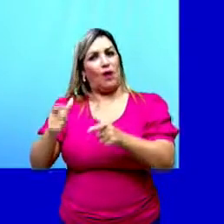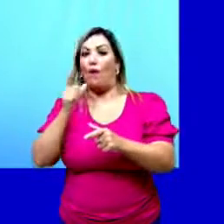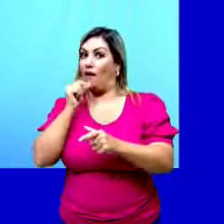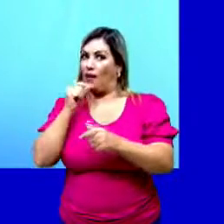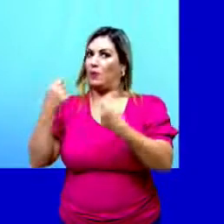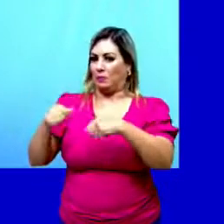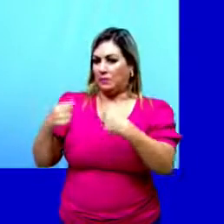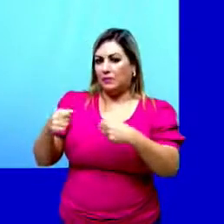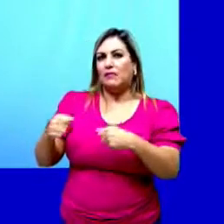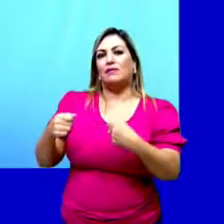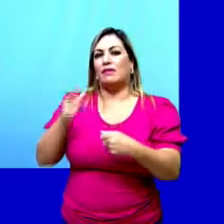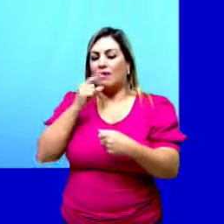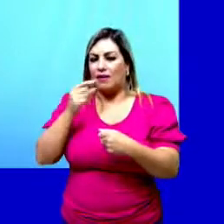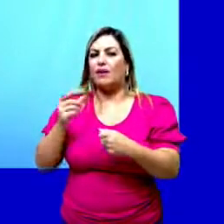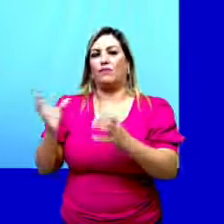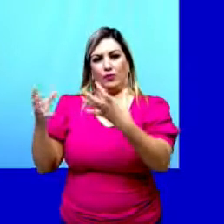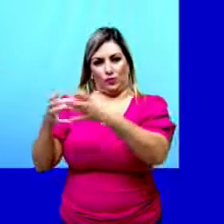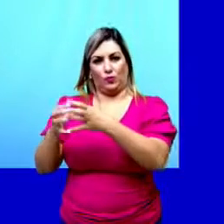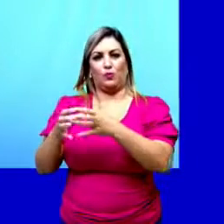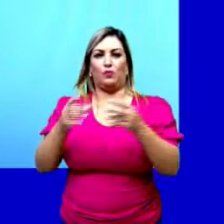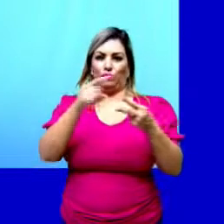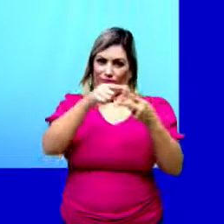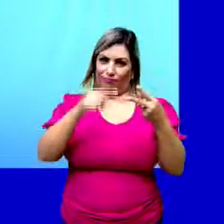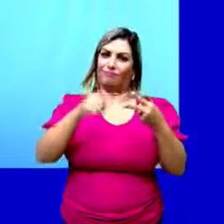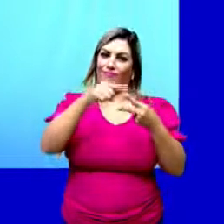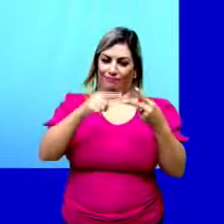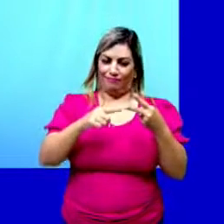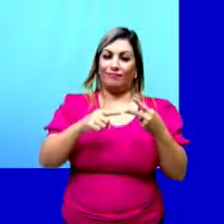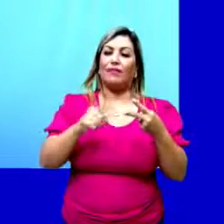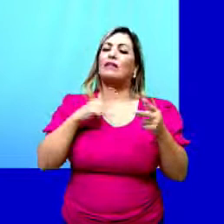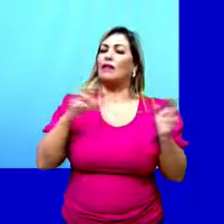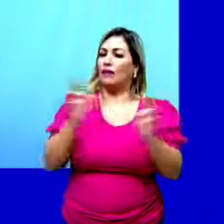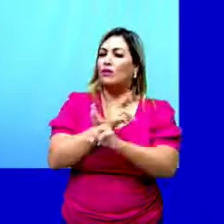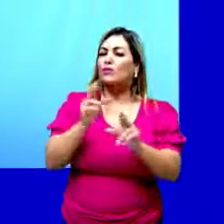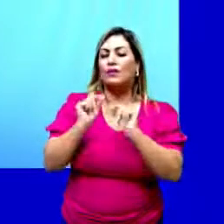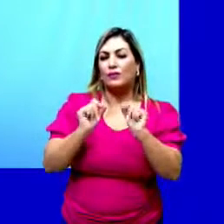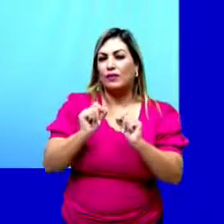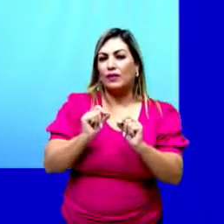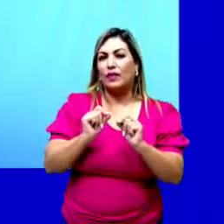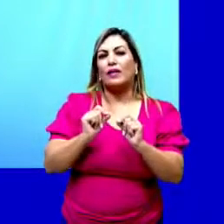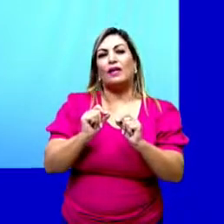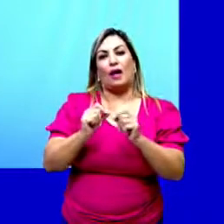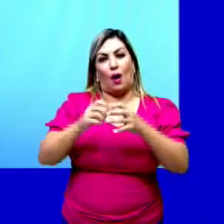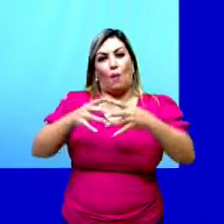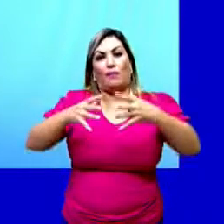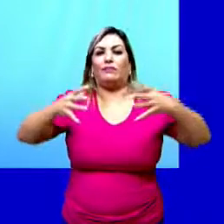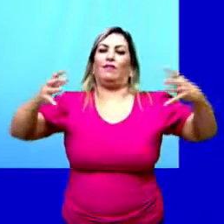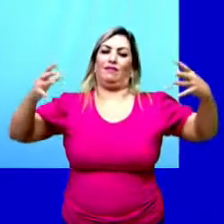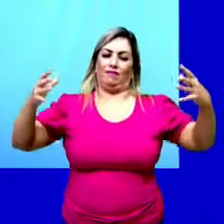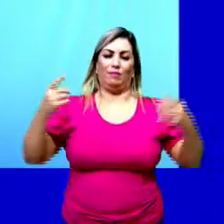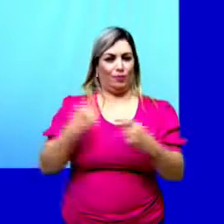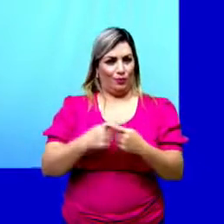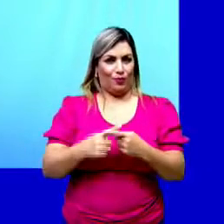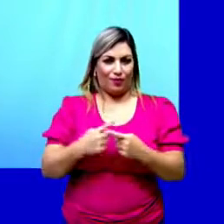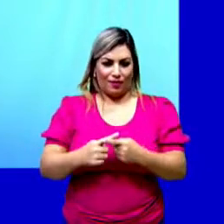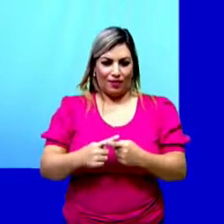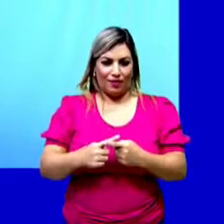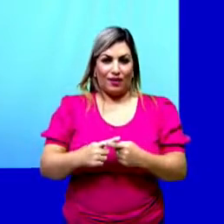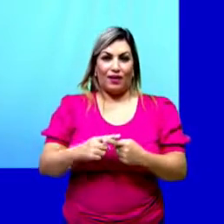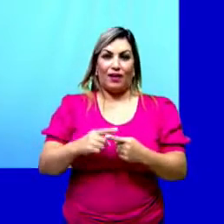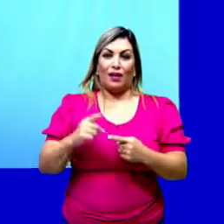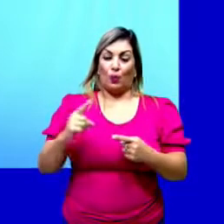mesmo motivo do grupo das briófitas. E isso está relacionado à reprodução. Por quê? Os